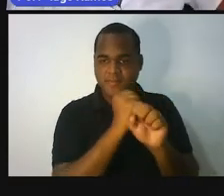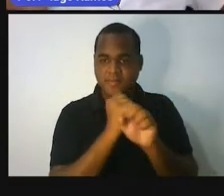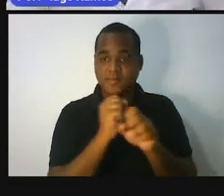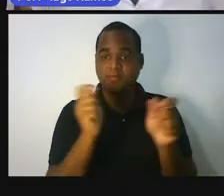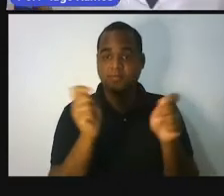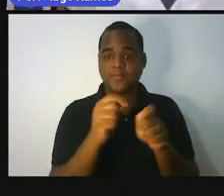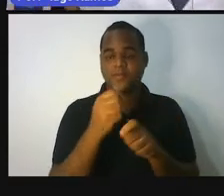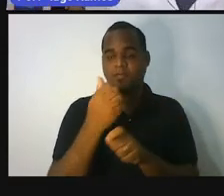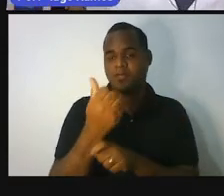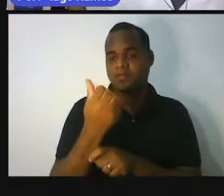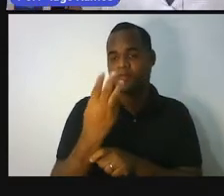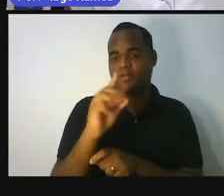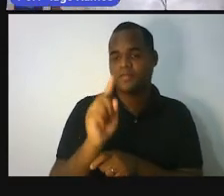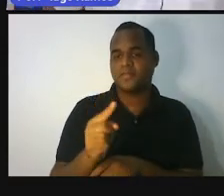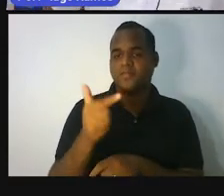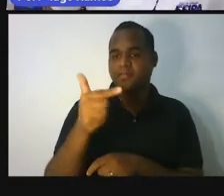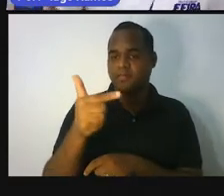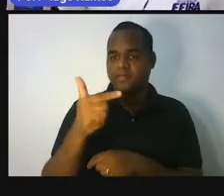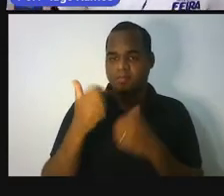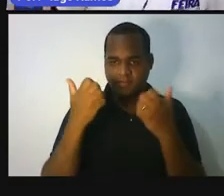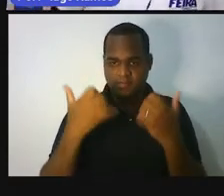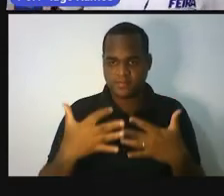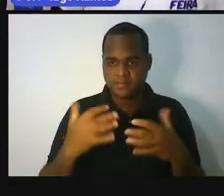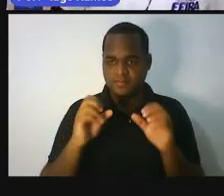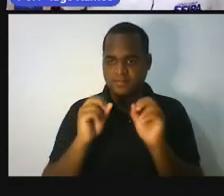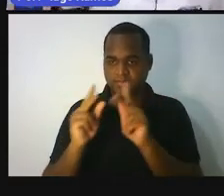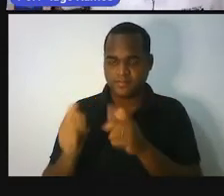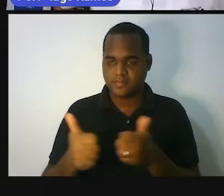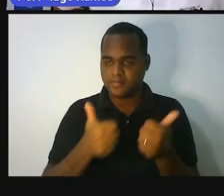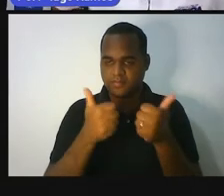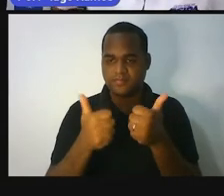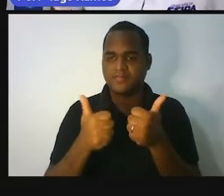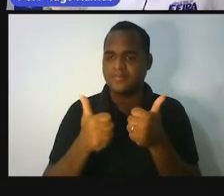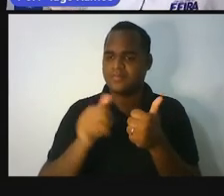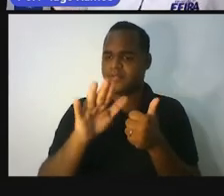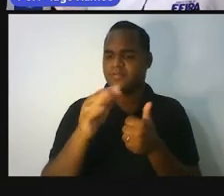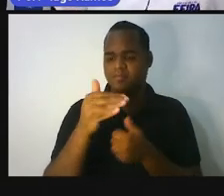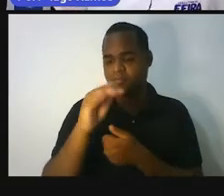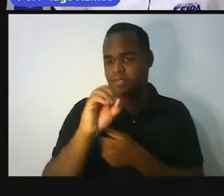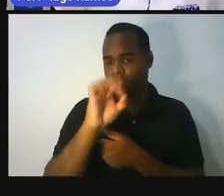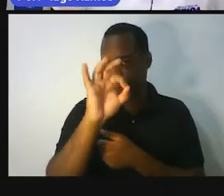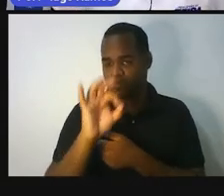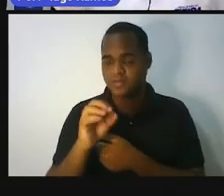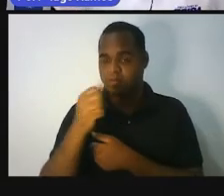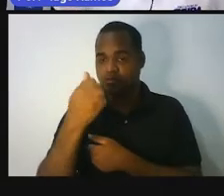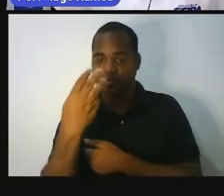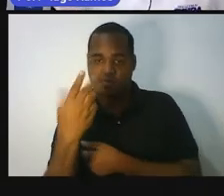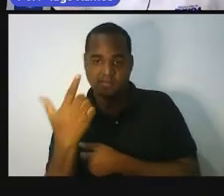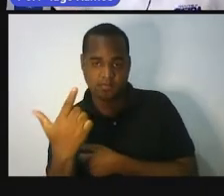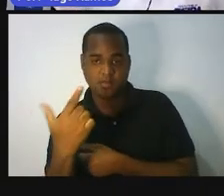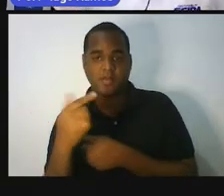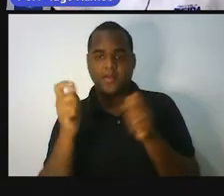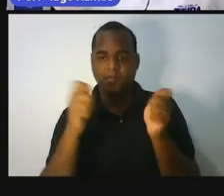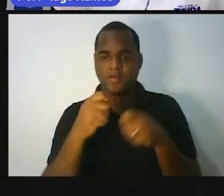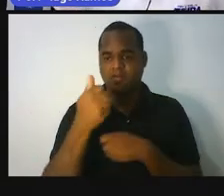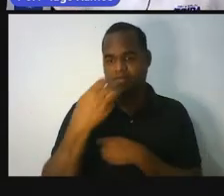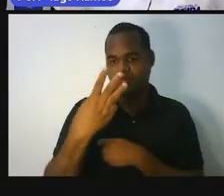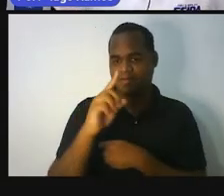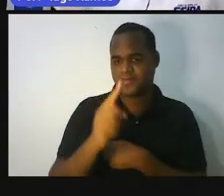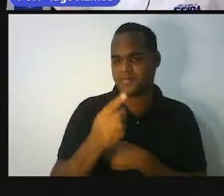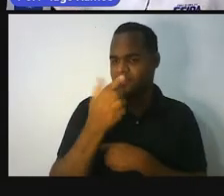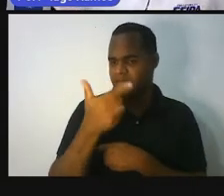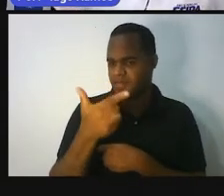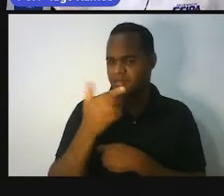achar treze vírgula dois. Professor, então dez por cento de cento trinta e dois é treze vírgula dois?